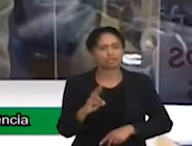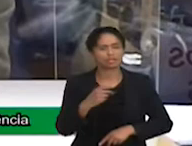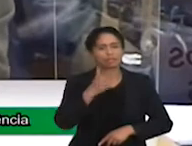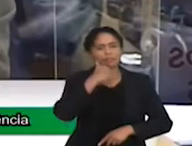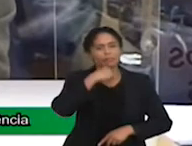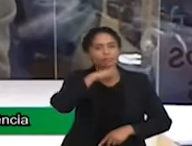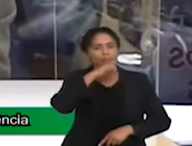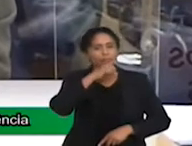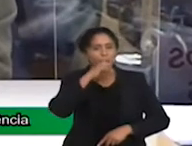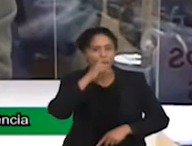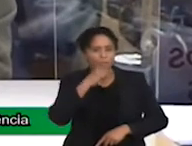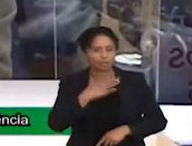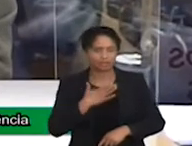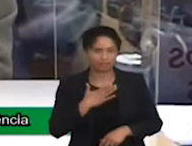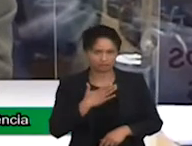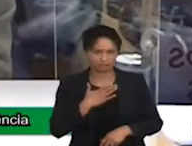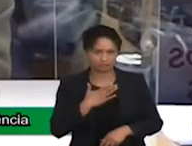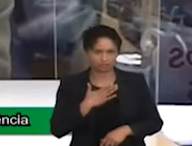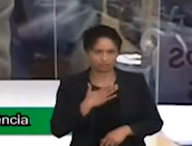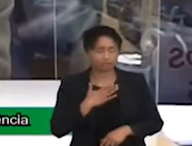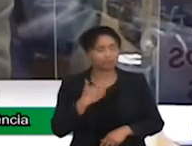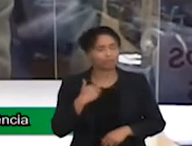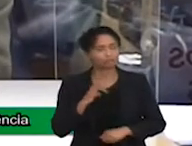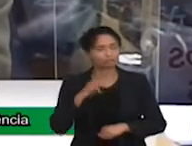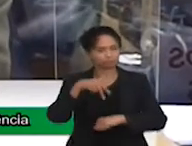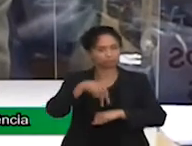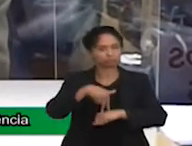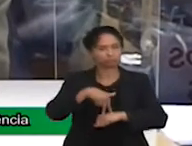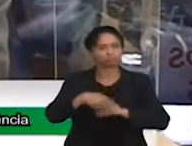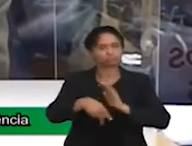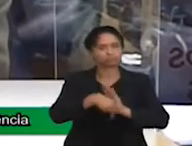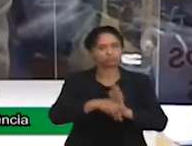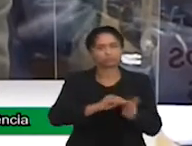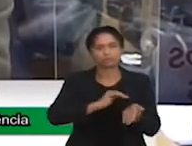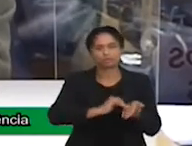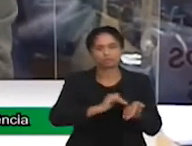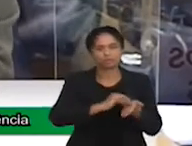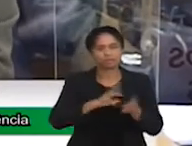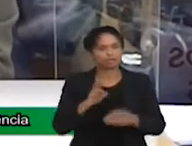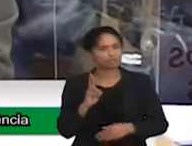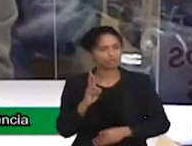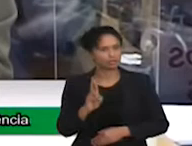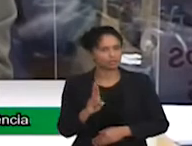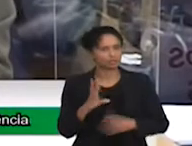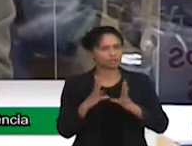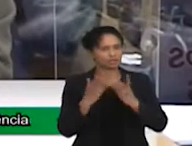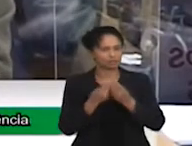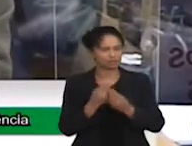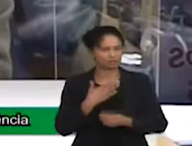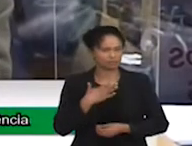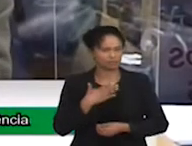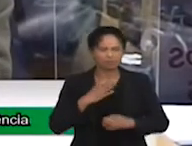eu estou aqui como secretário representando a causa. Foi um longo processo.